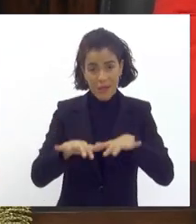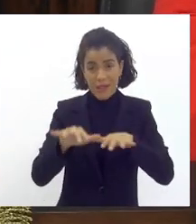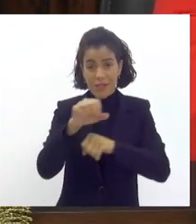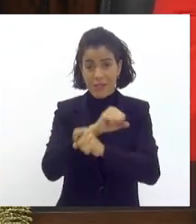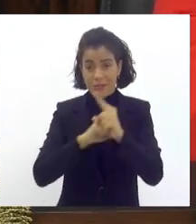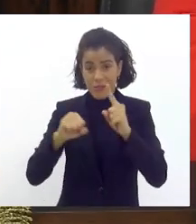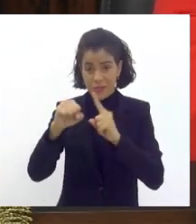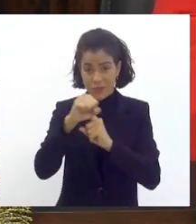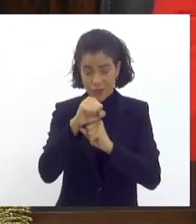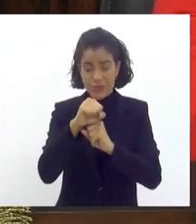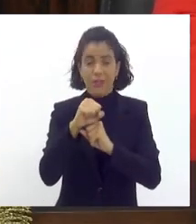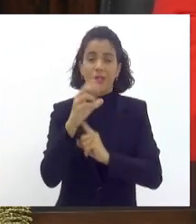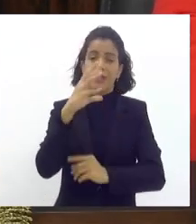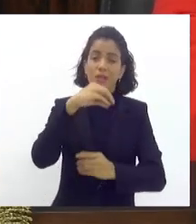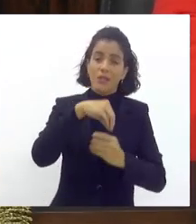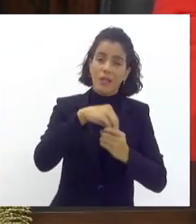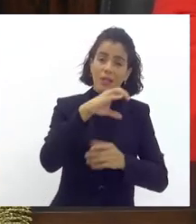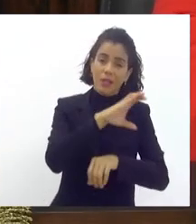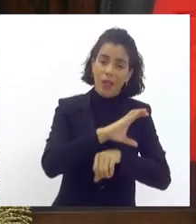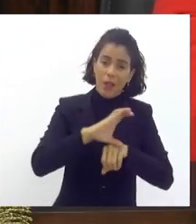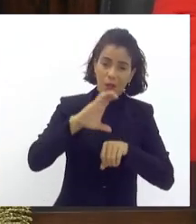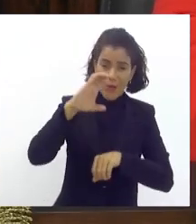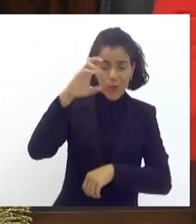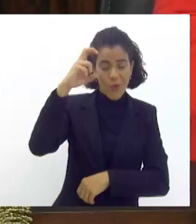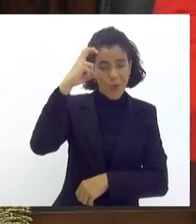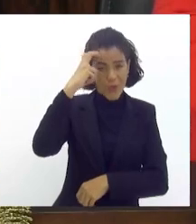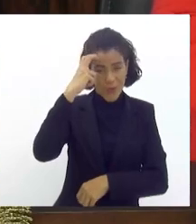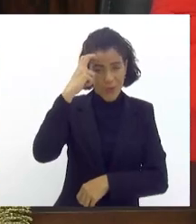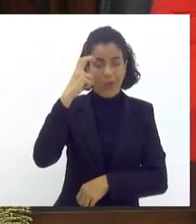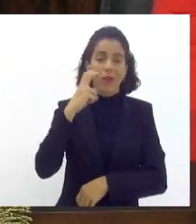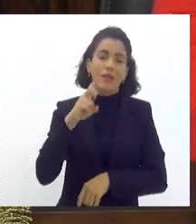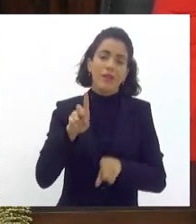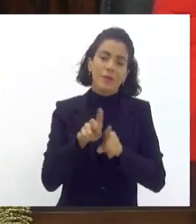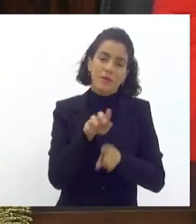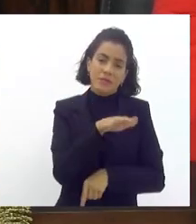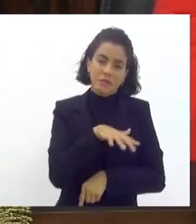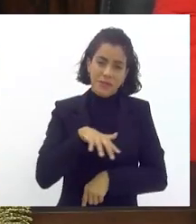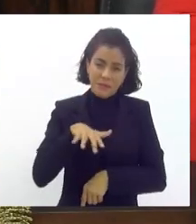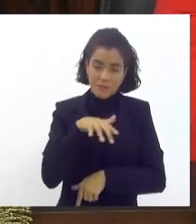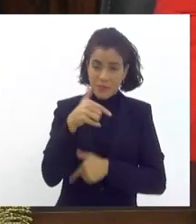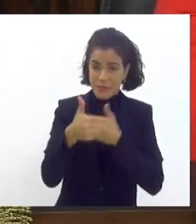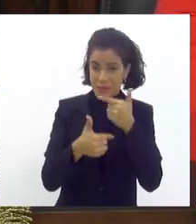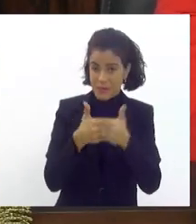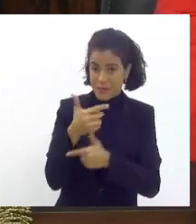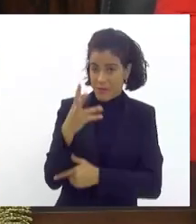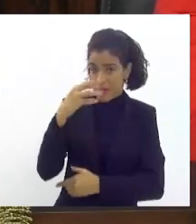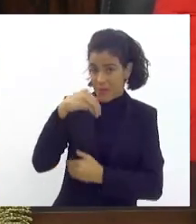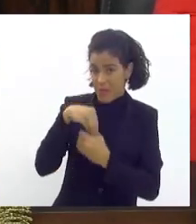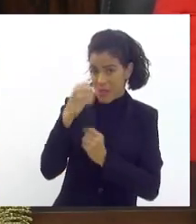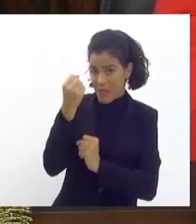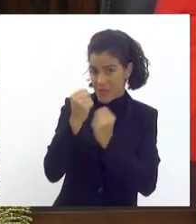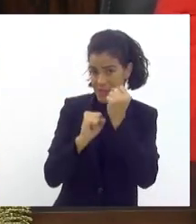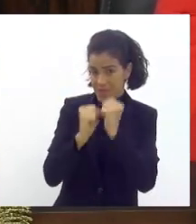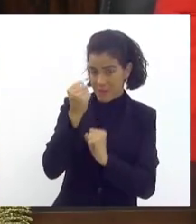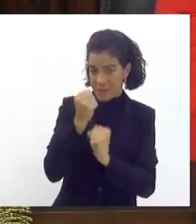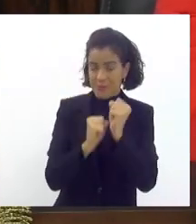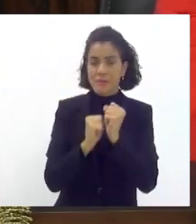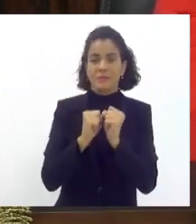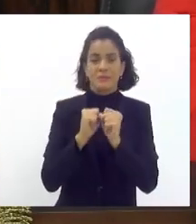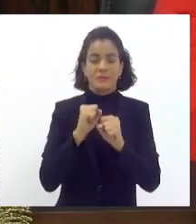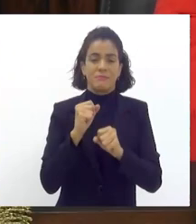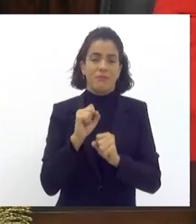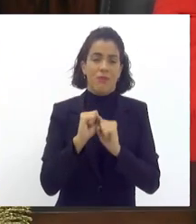sociedade dentro da cultura dentro do espaço de trabalho dessa indústria do carnaval os institutos ali promovem